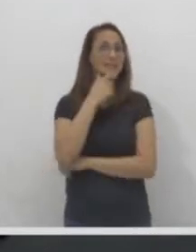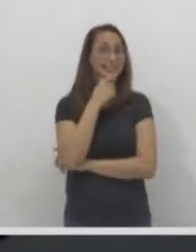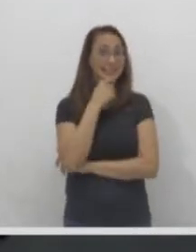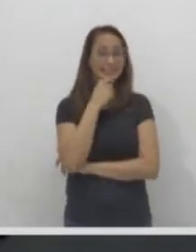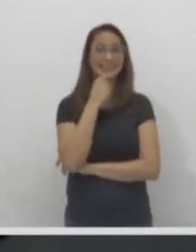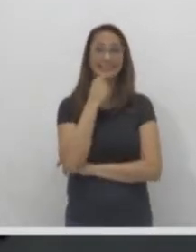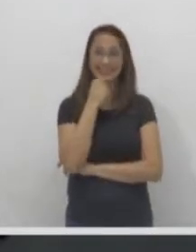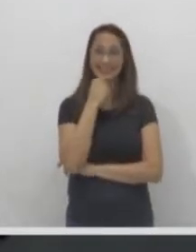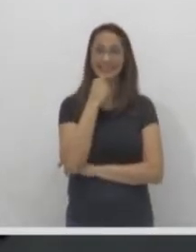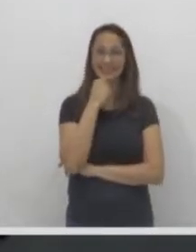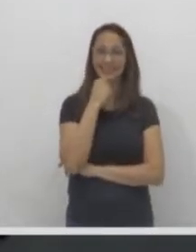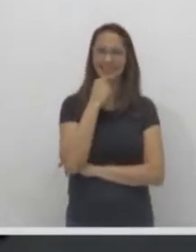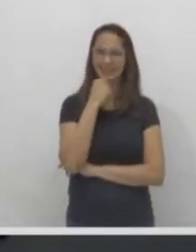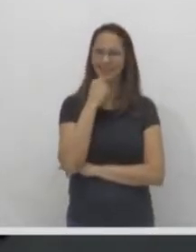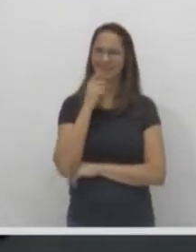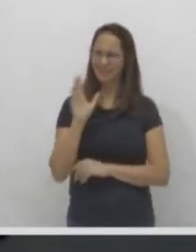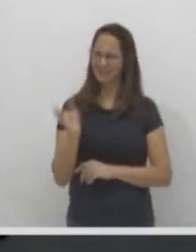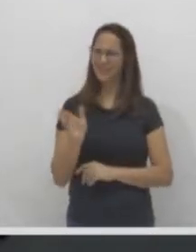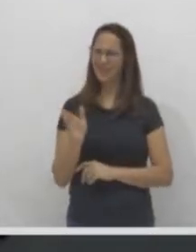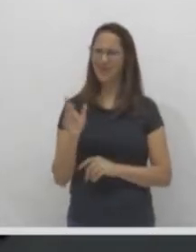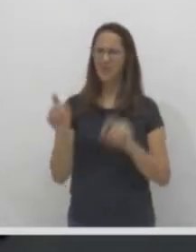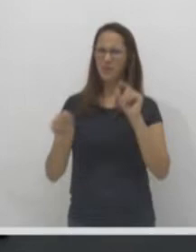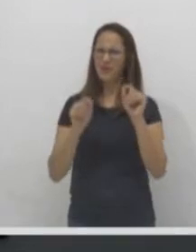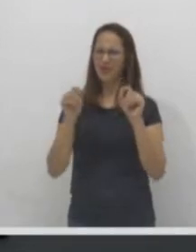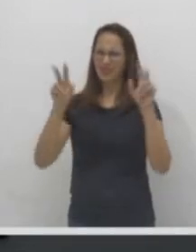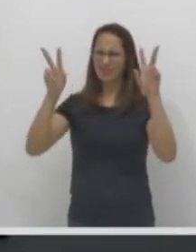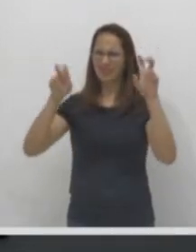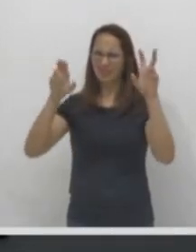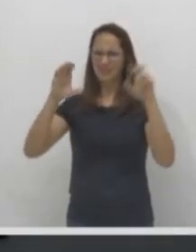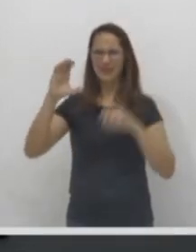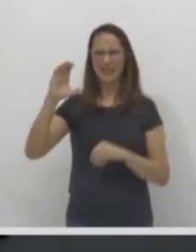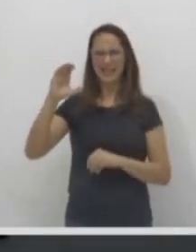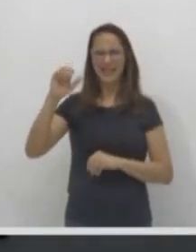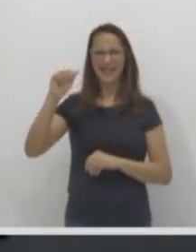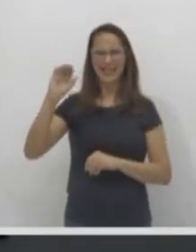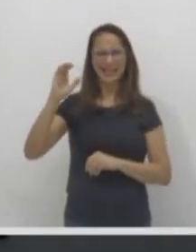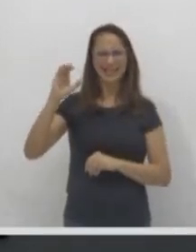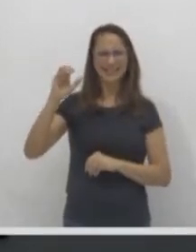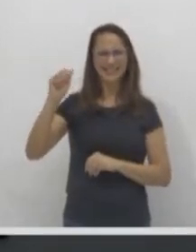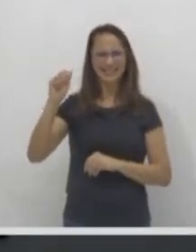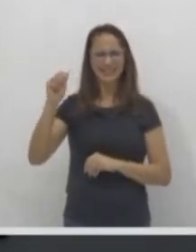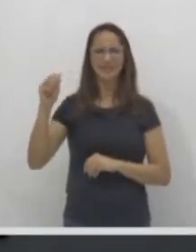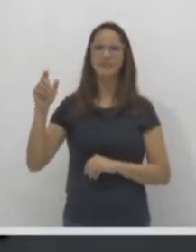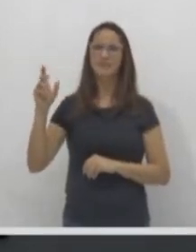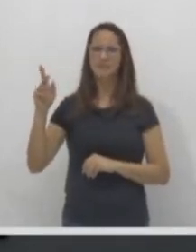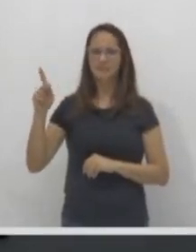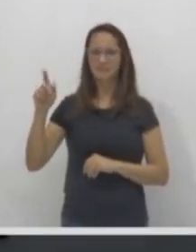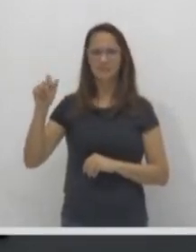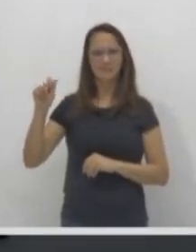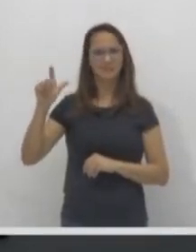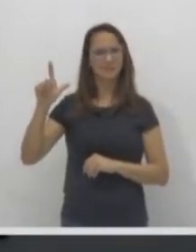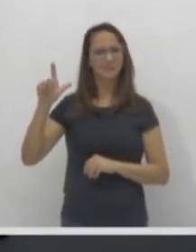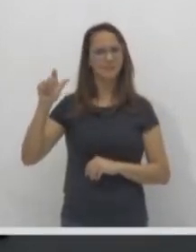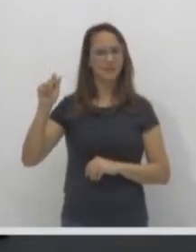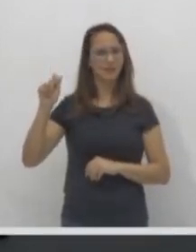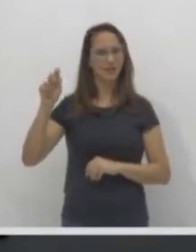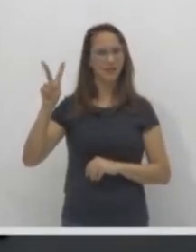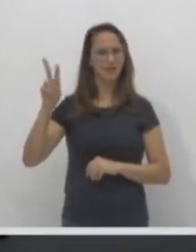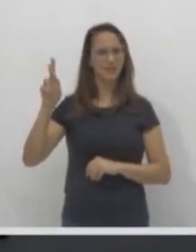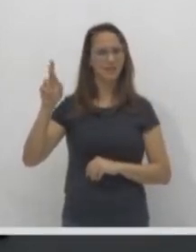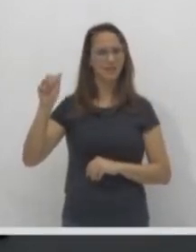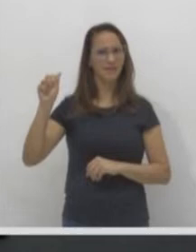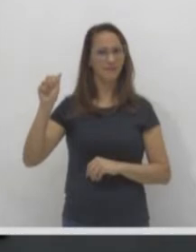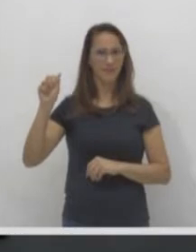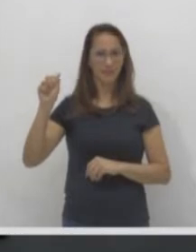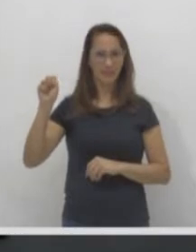Caça a palavra, o próprio nome já diz. Aí você vai ter que caçar a palavra, procurar a palavra num quadrinho.